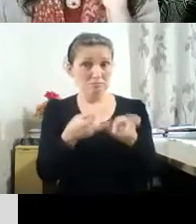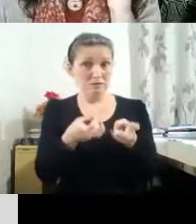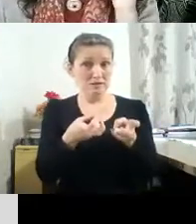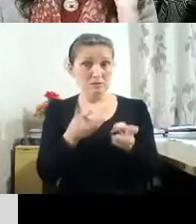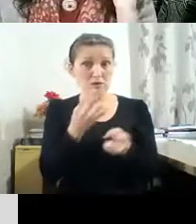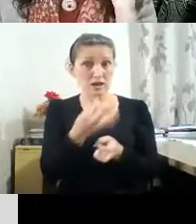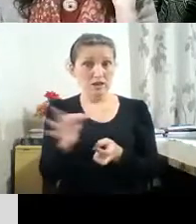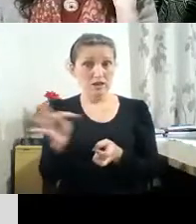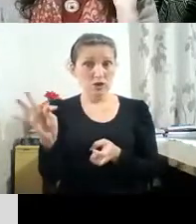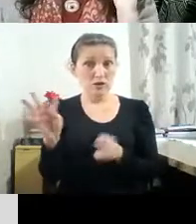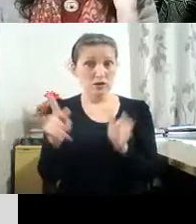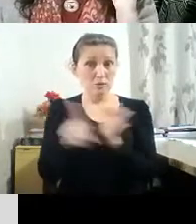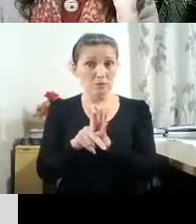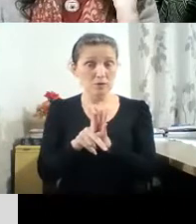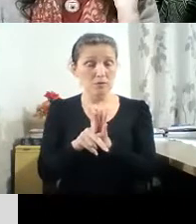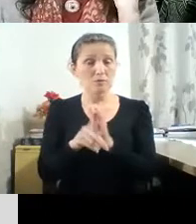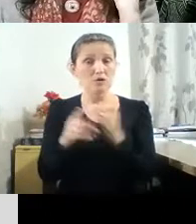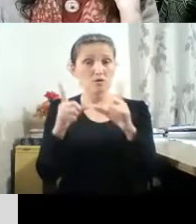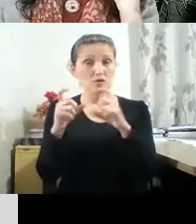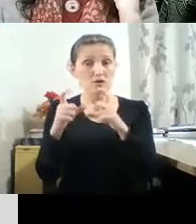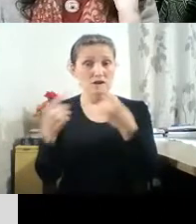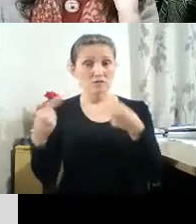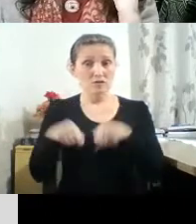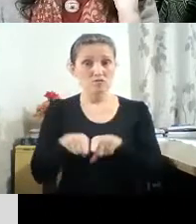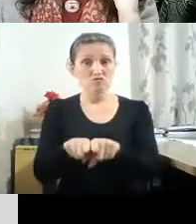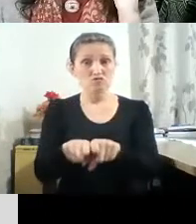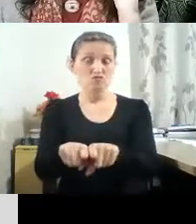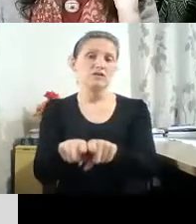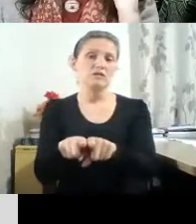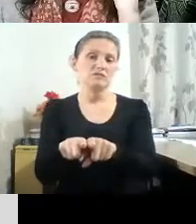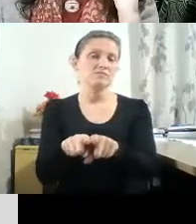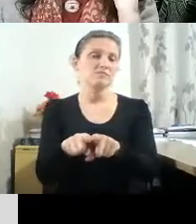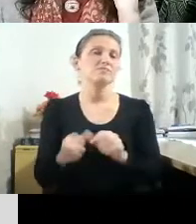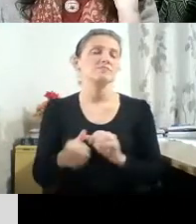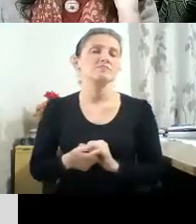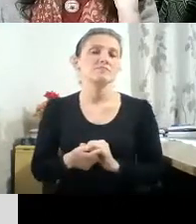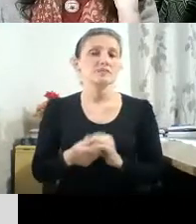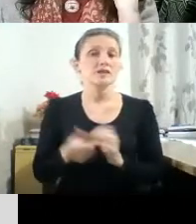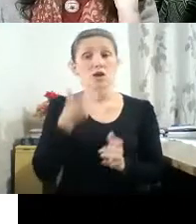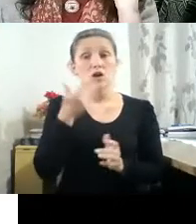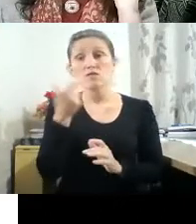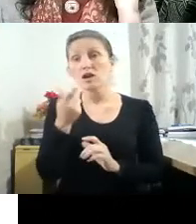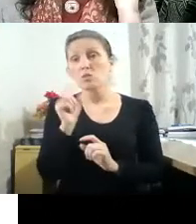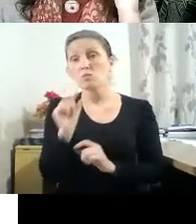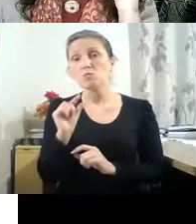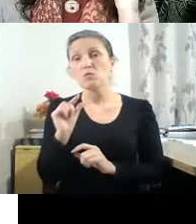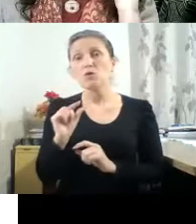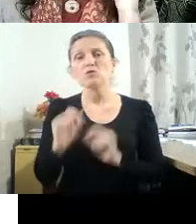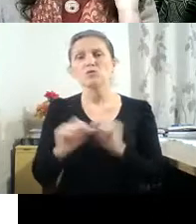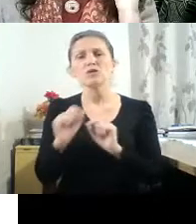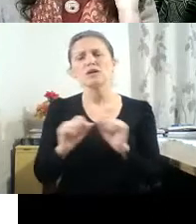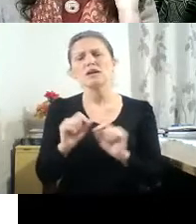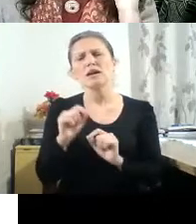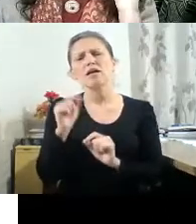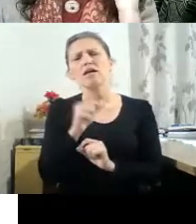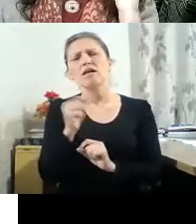Boris, elas caminham juntas. Então, falar um pouco desse Boris, que ainda